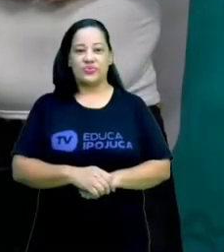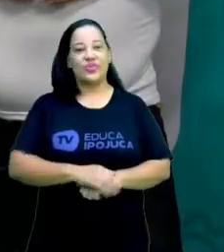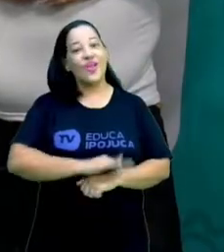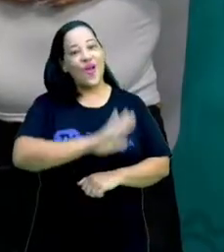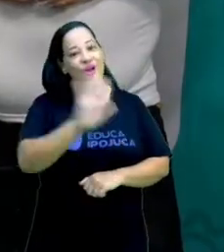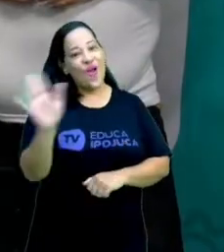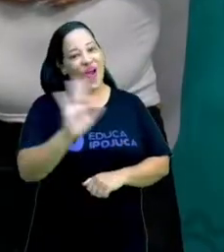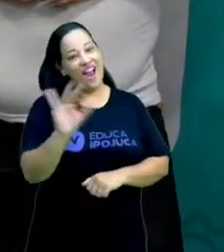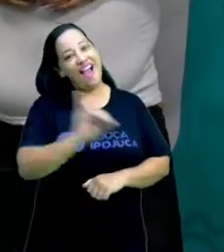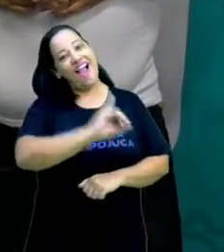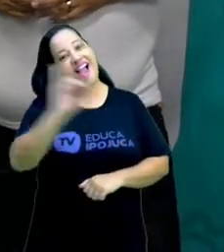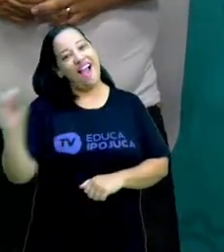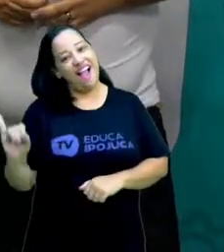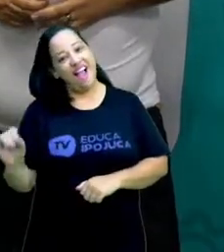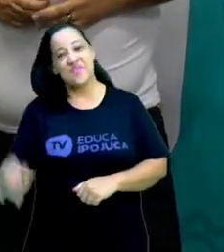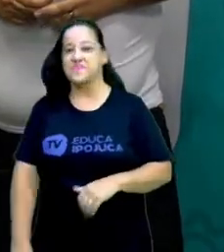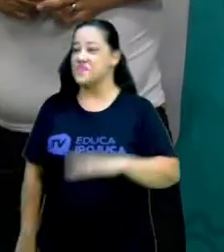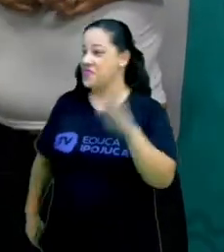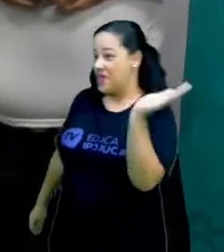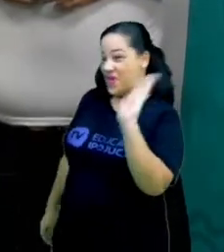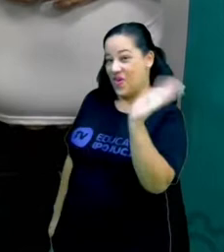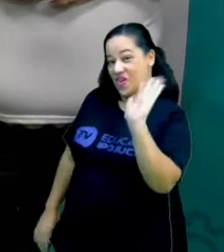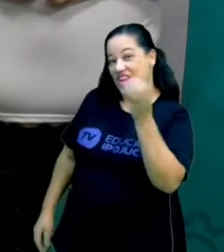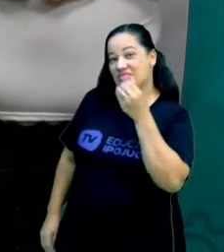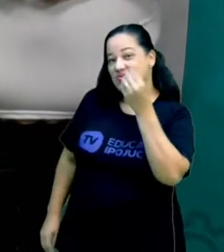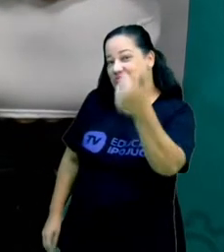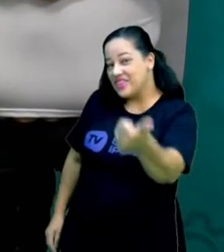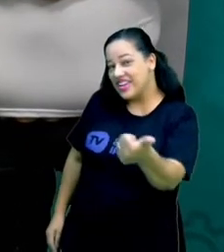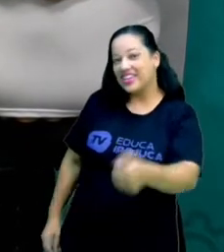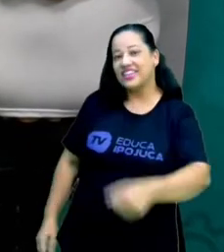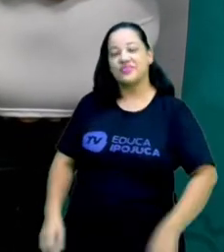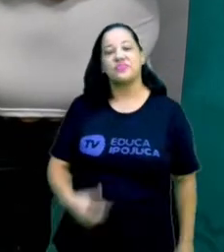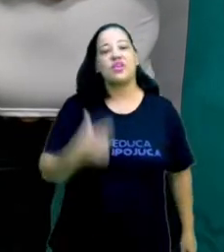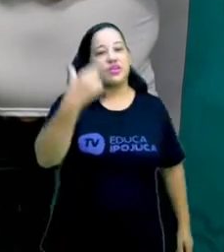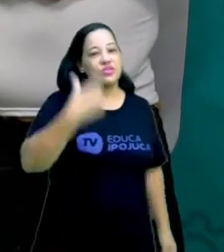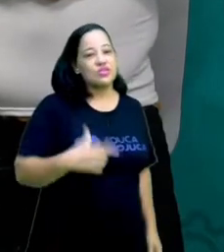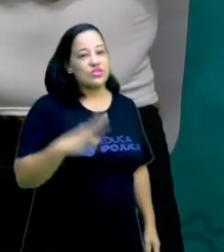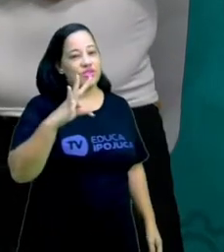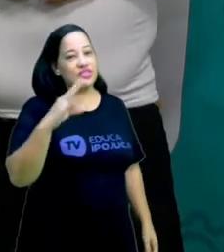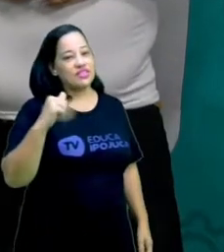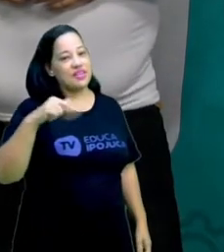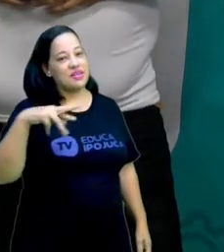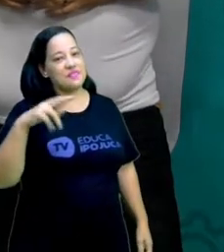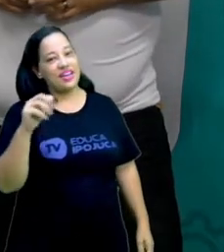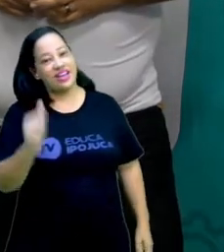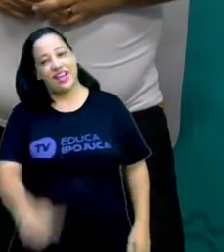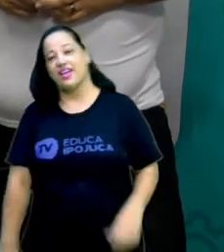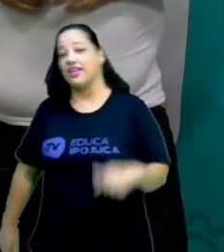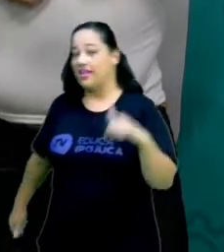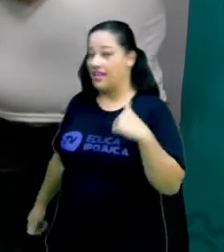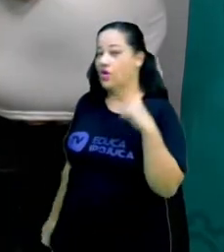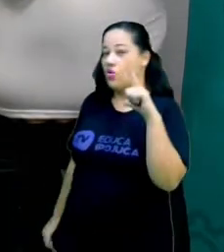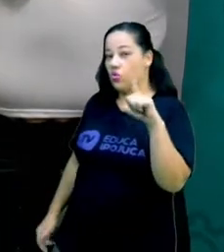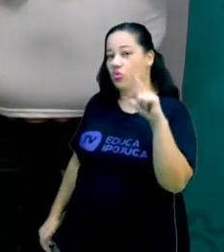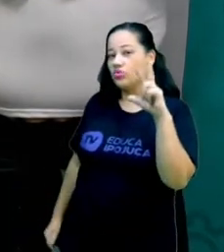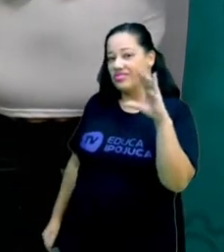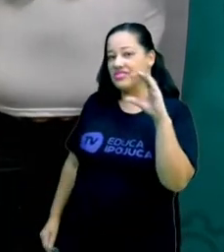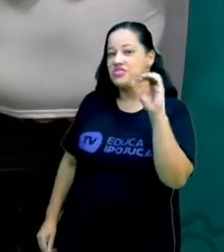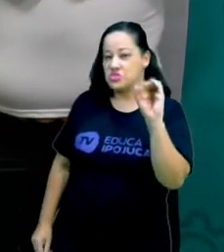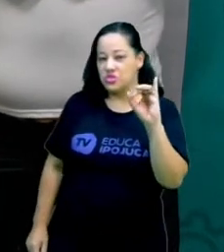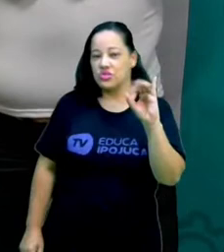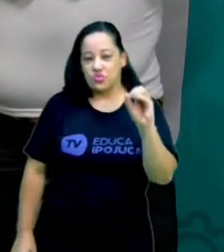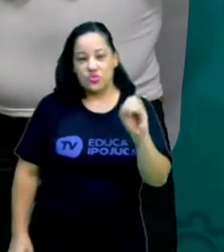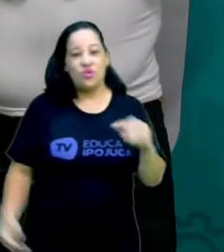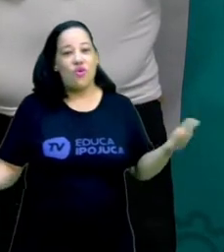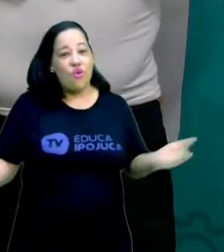Oi! Olá galerinha, tudo bem com vocês? Aqui é Tamara Cabral e eu sou Lúcio Neto e nós vamos dar